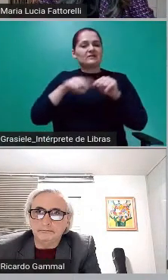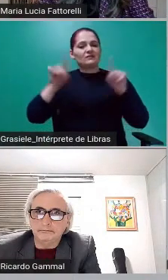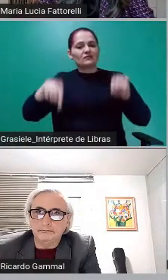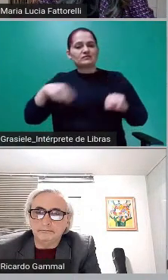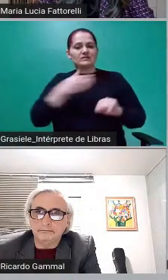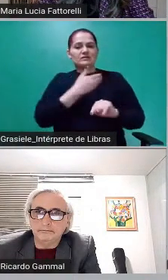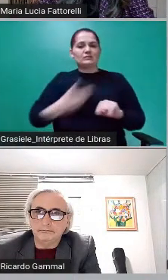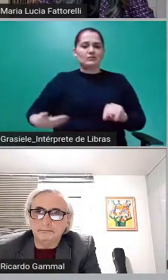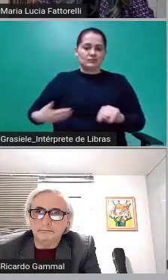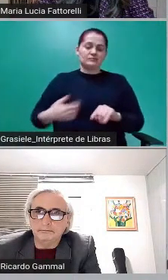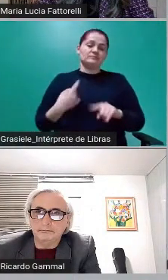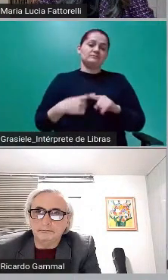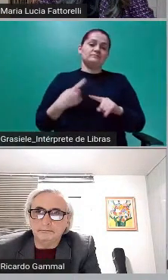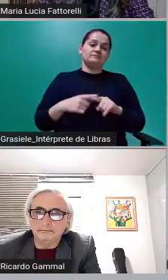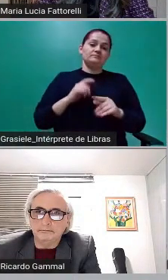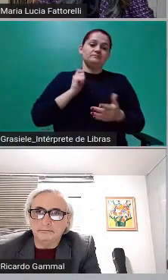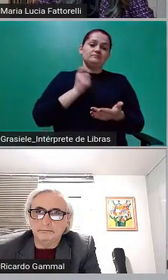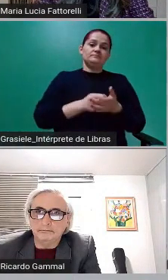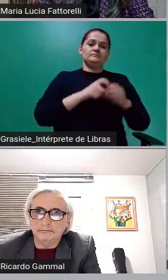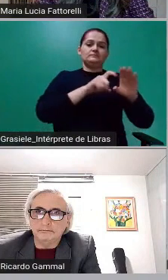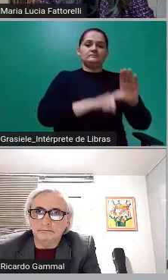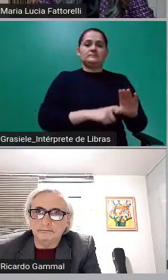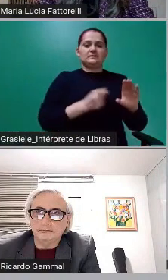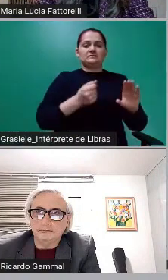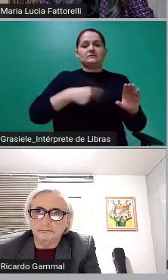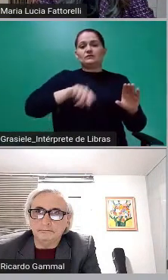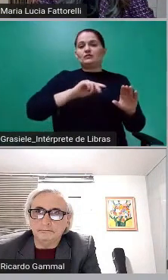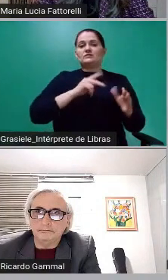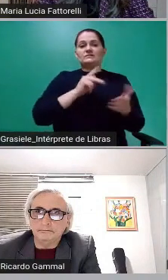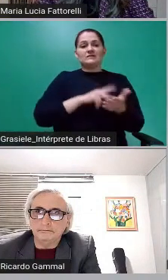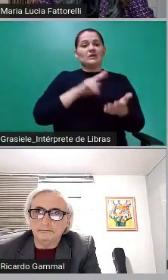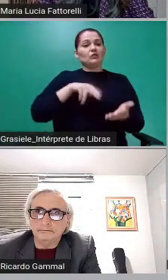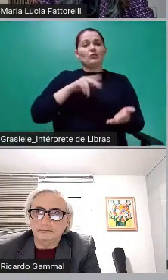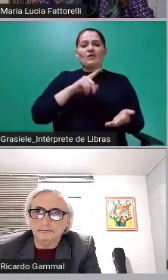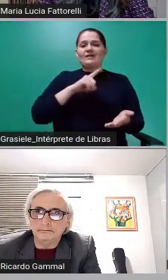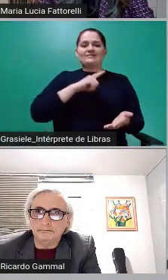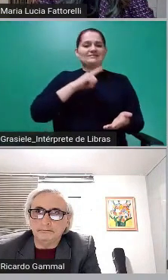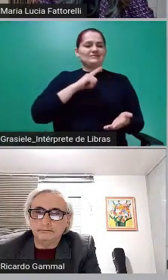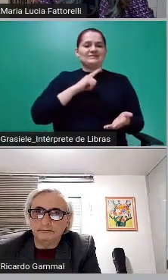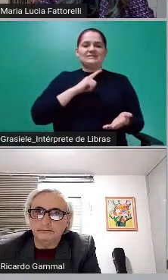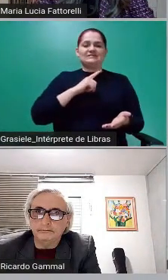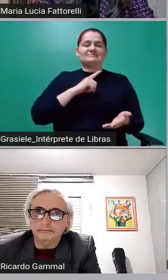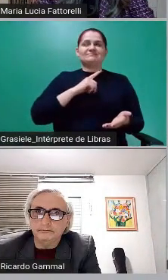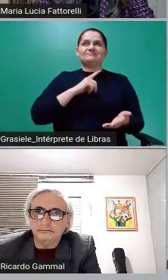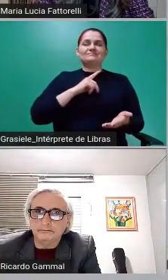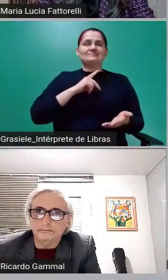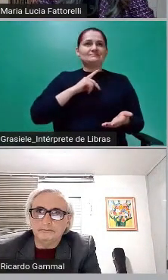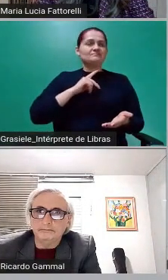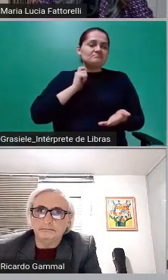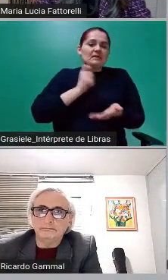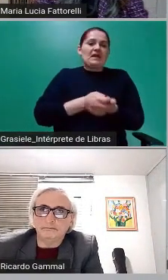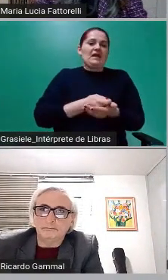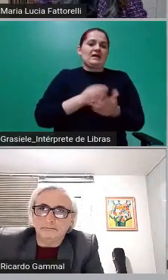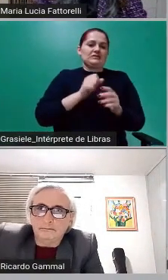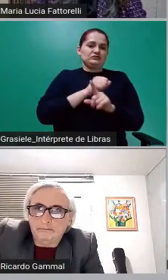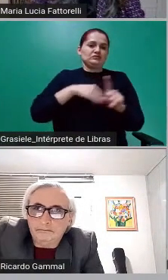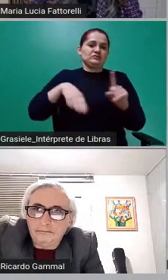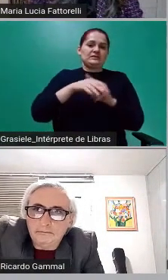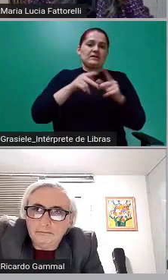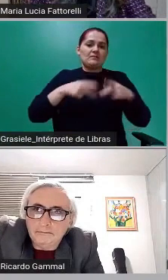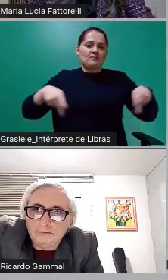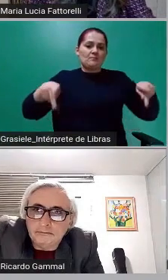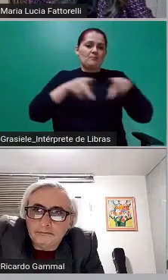dívida que nós não deveríamos estar jamais pagando. E, em abril de 2015,